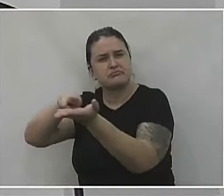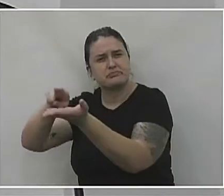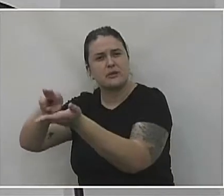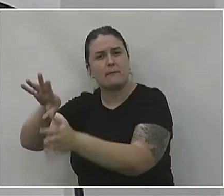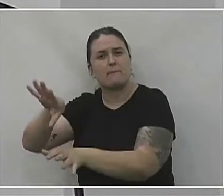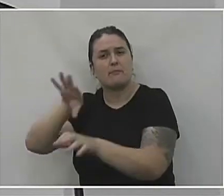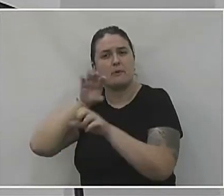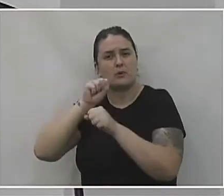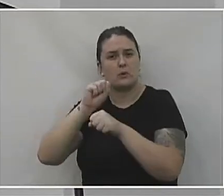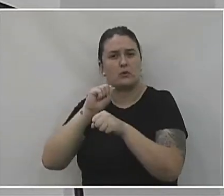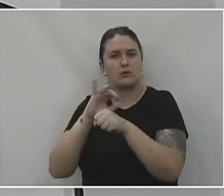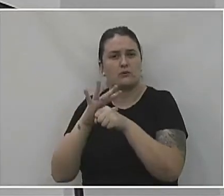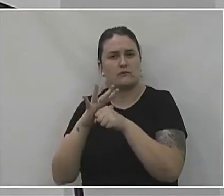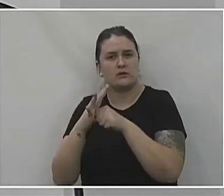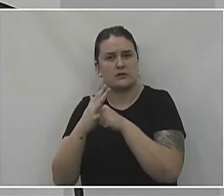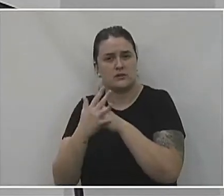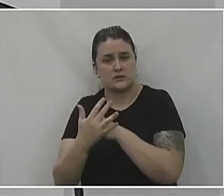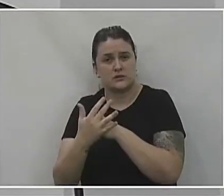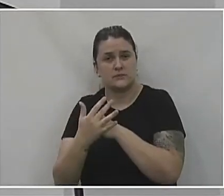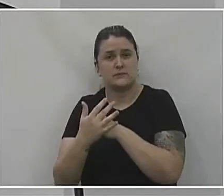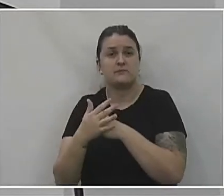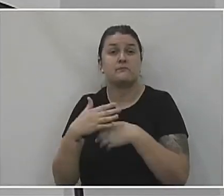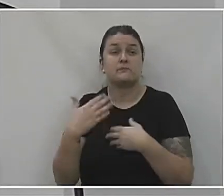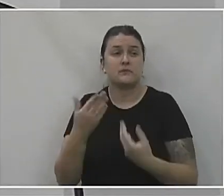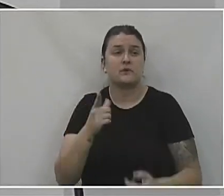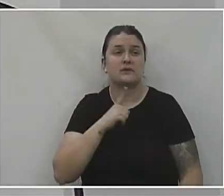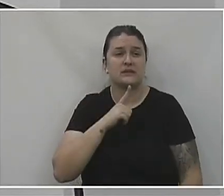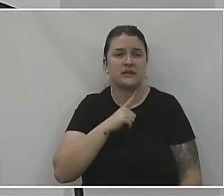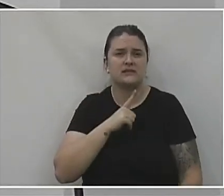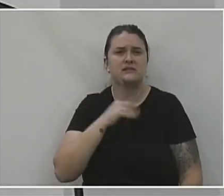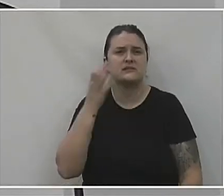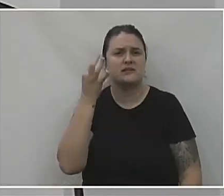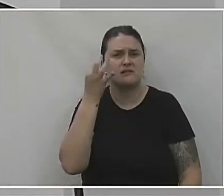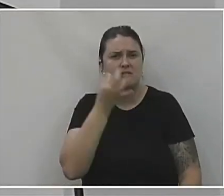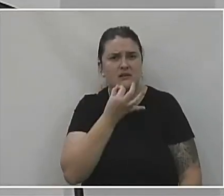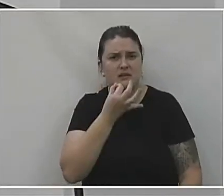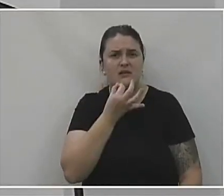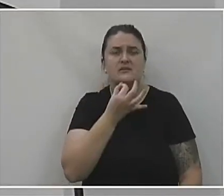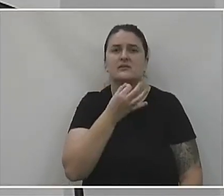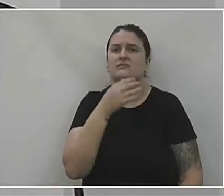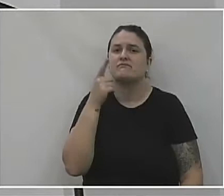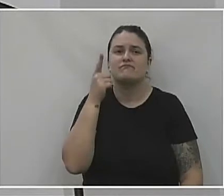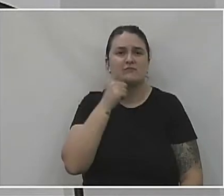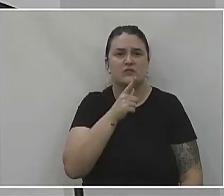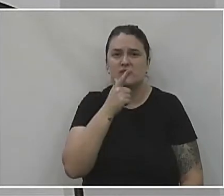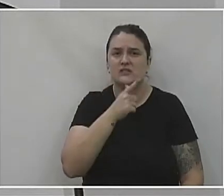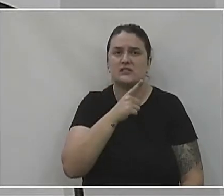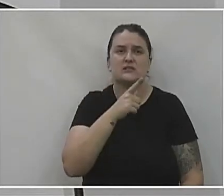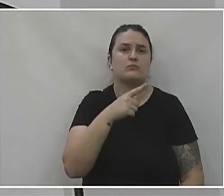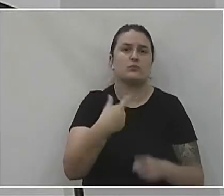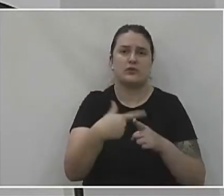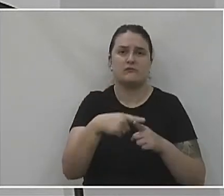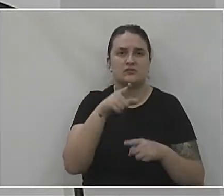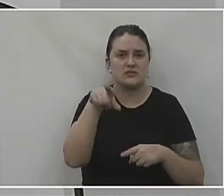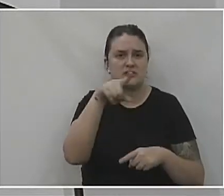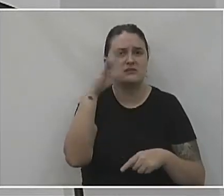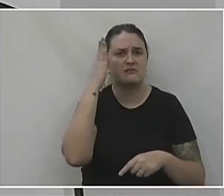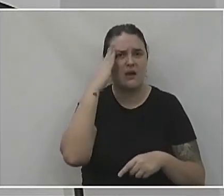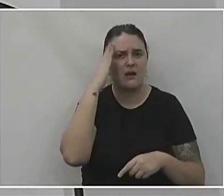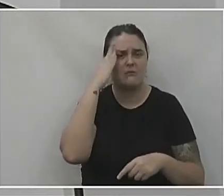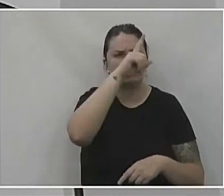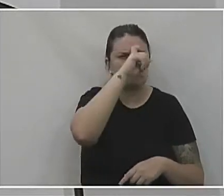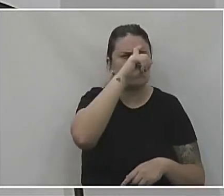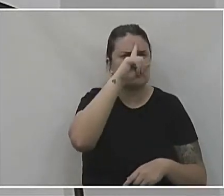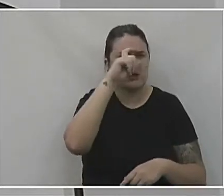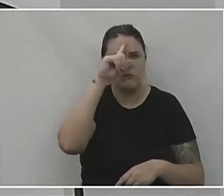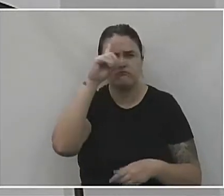-19, e daí nós tínhamos certeza absoluta que os leitos chegariam a 100% e chegaram mesmo a 100% de ocupação